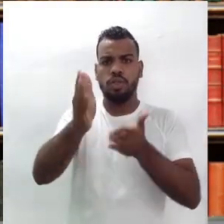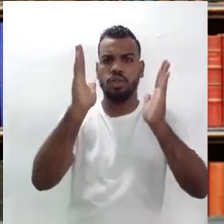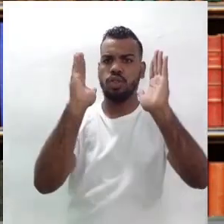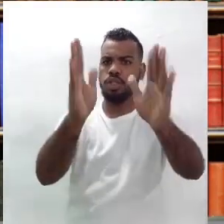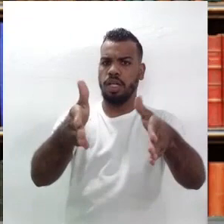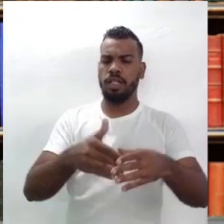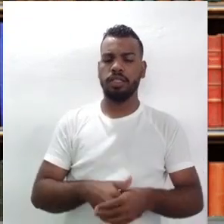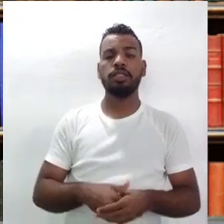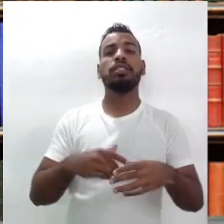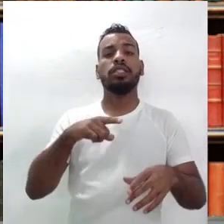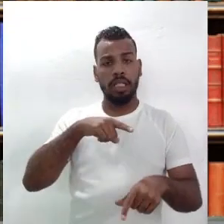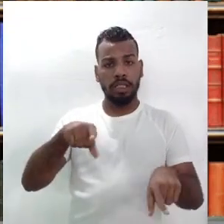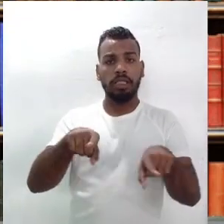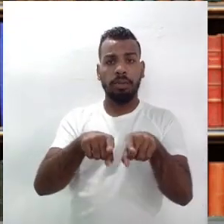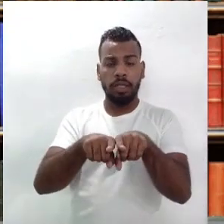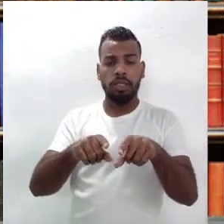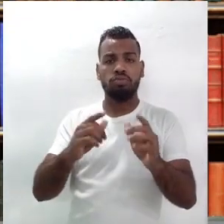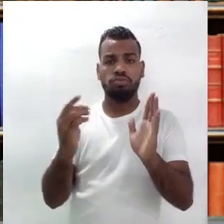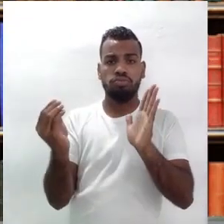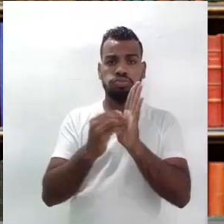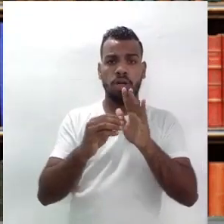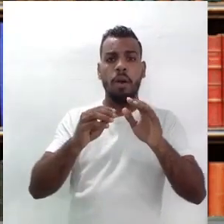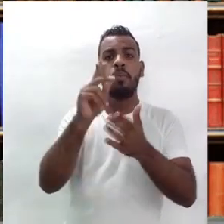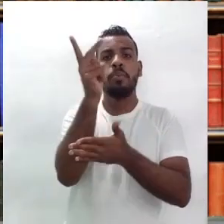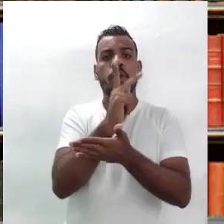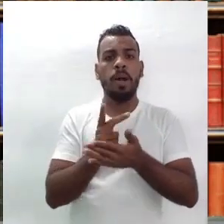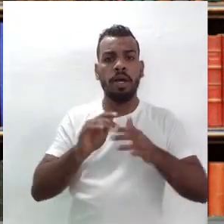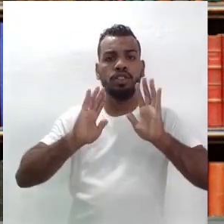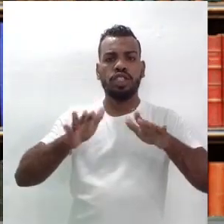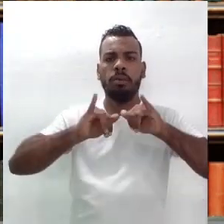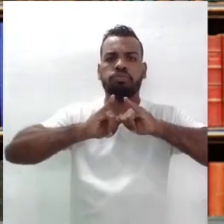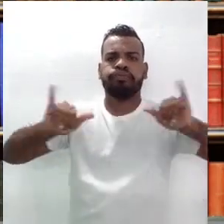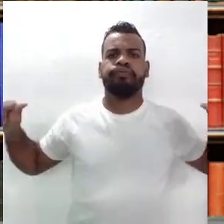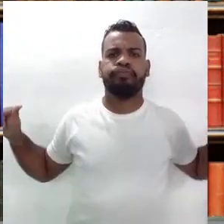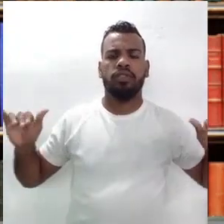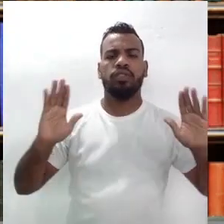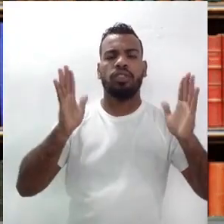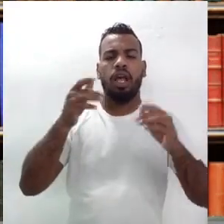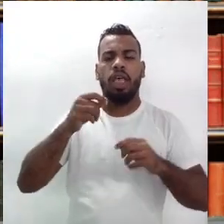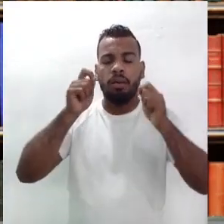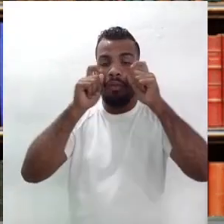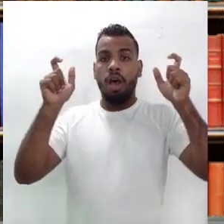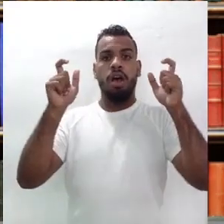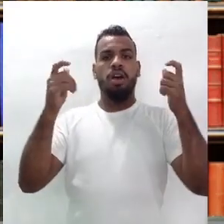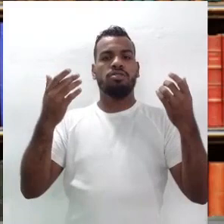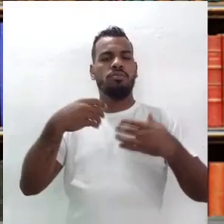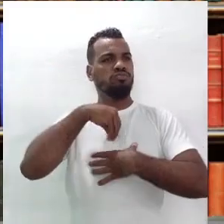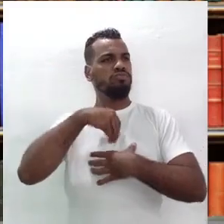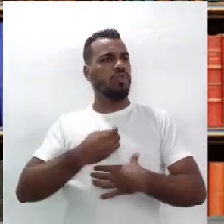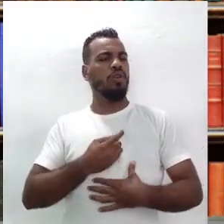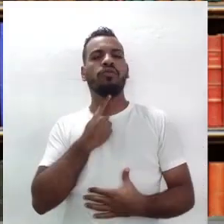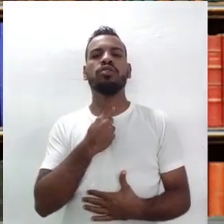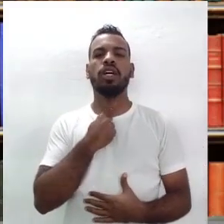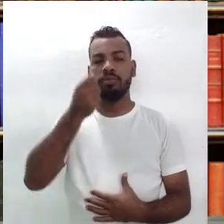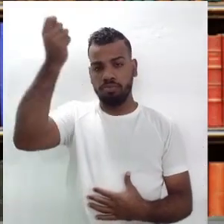caso, uma obra publicada, um poema publicado. já começa a despertar de um ex-escritor, não é isso? Então, vamos lá.